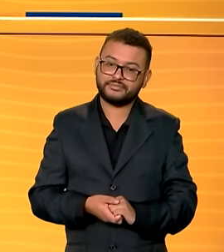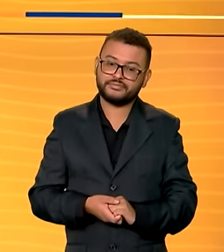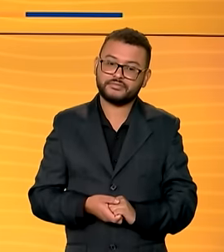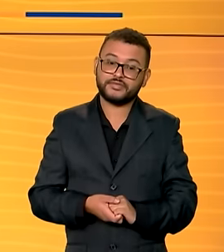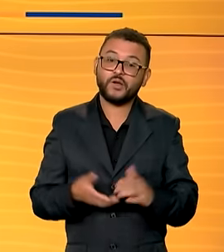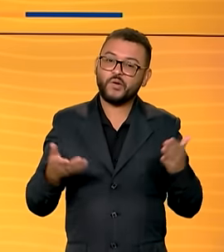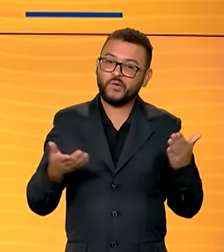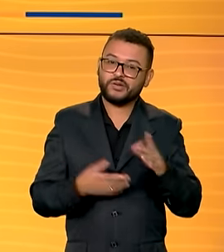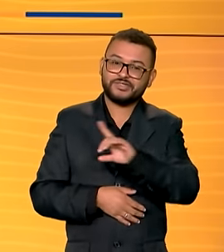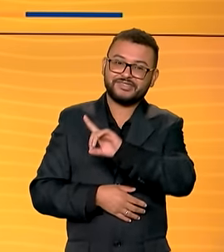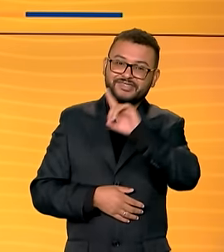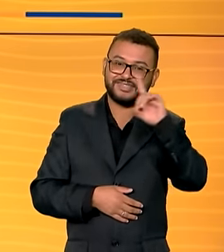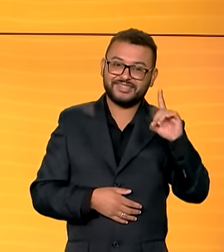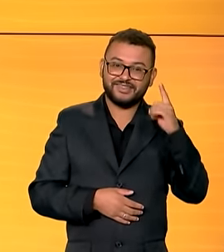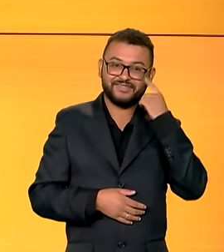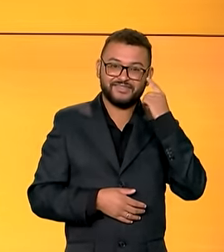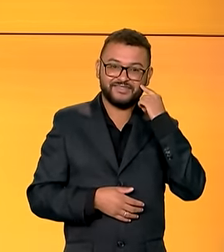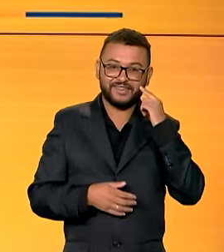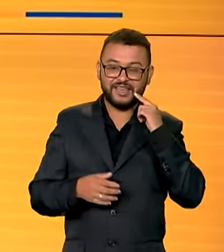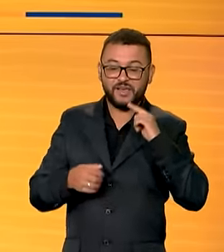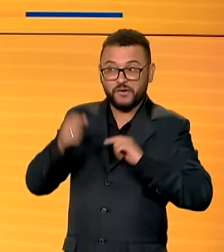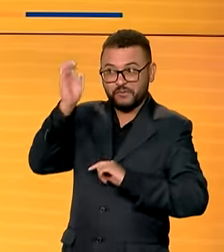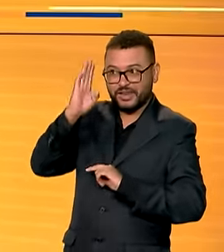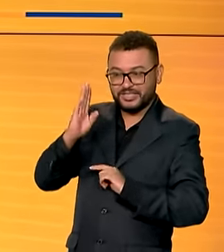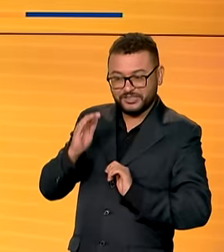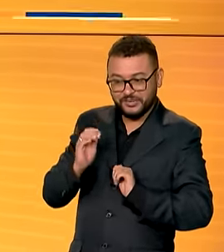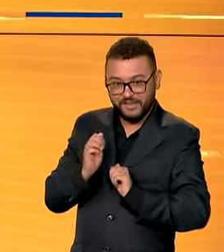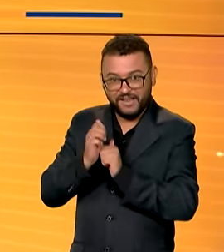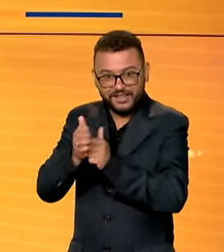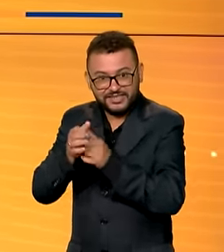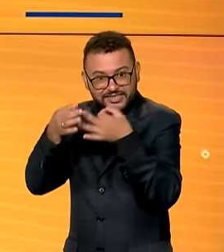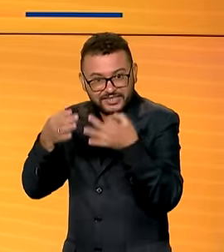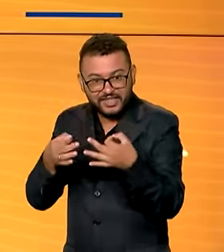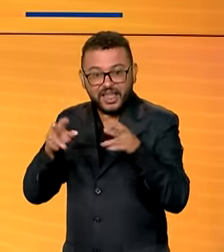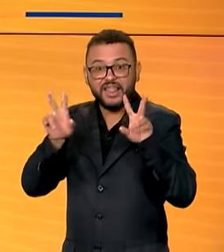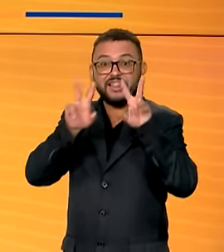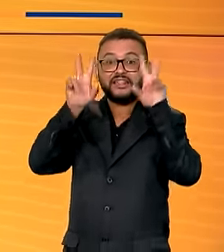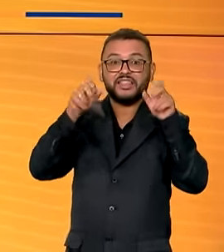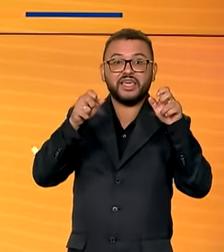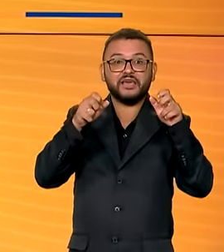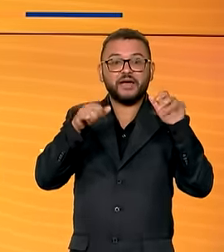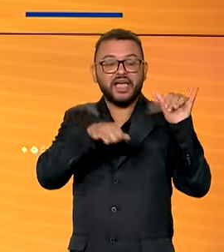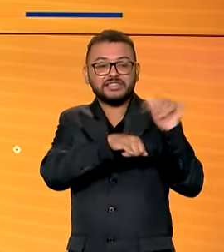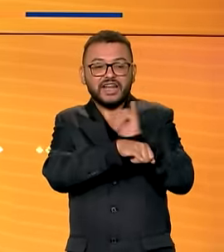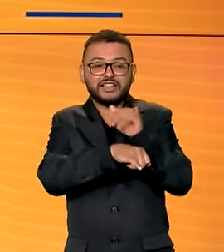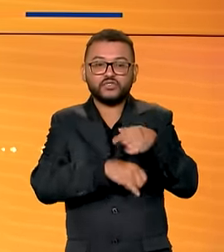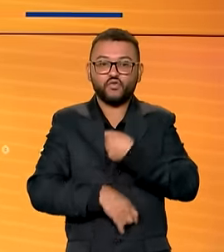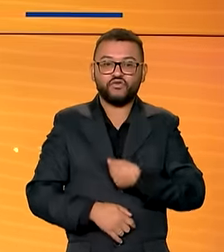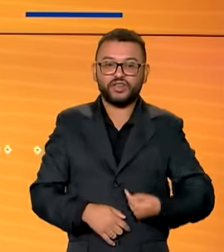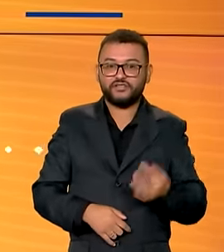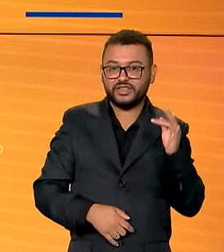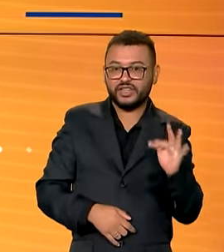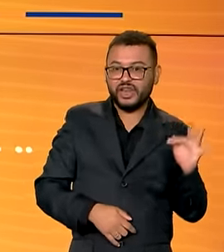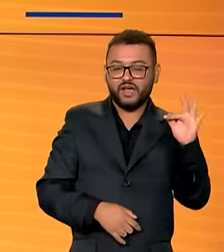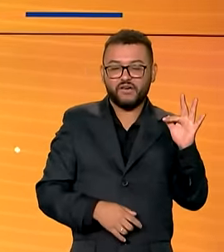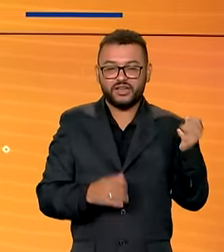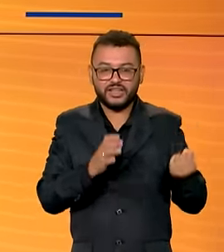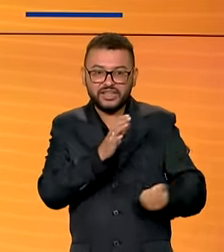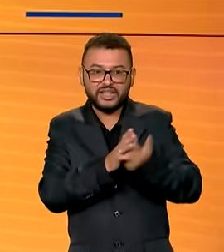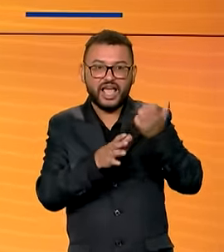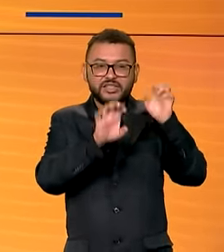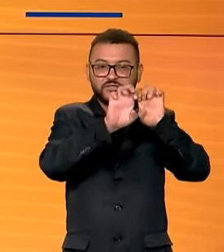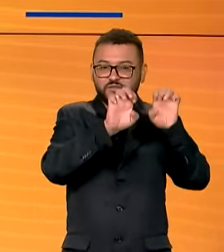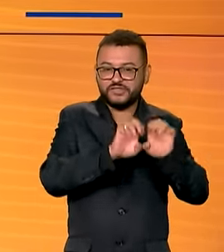E hoje é o dia do nosso quadro Brasil no Rumo Certo. O tema da semana são as ações do governo federal para reestruturar